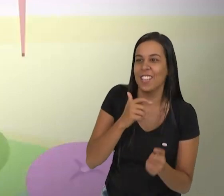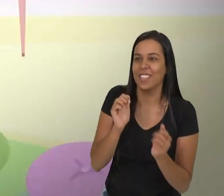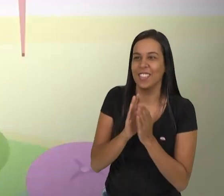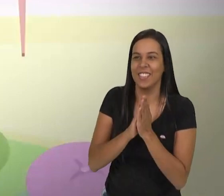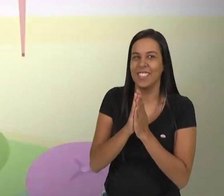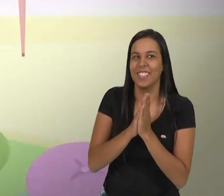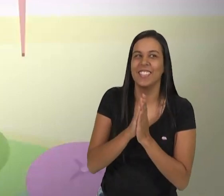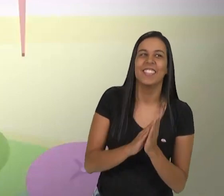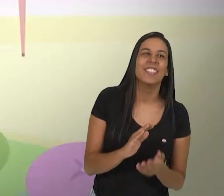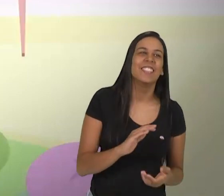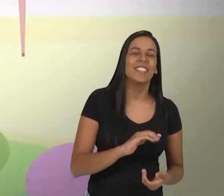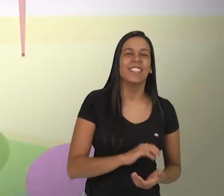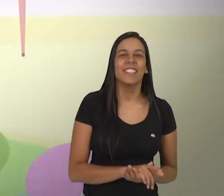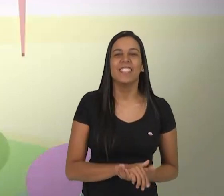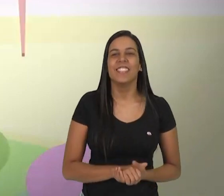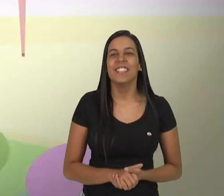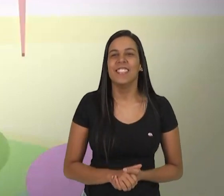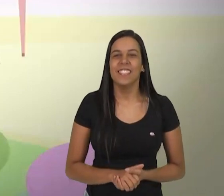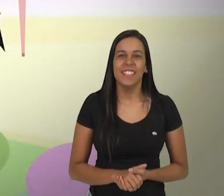queijo